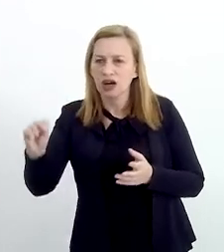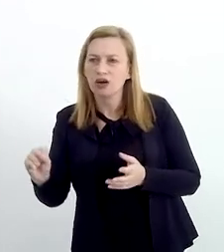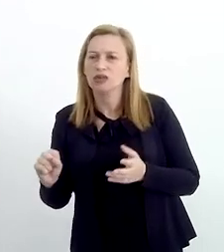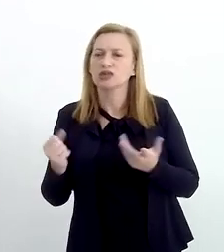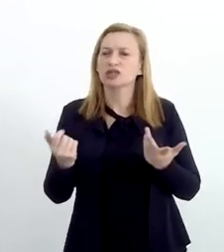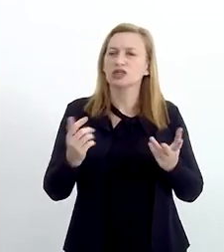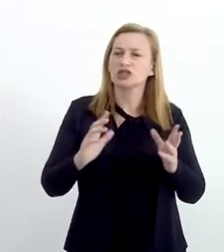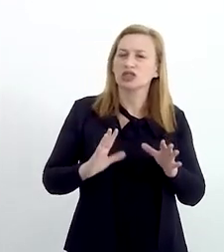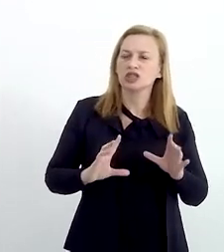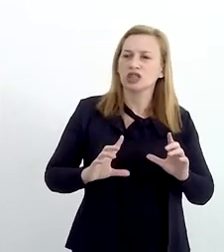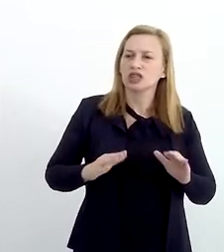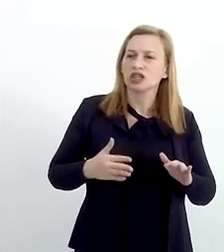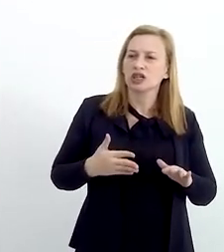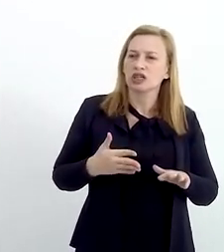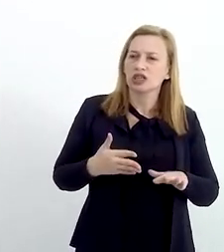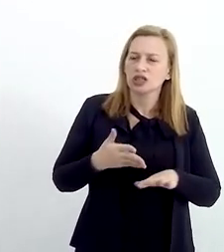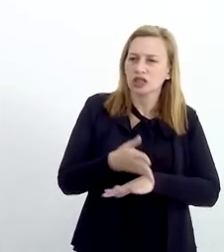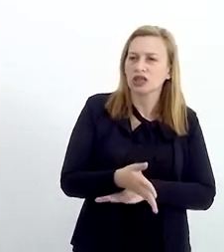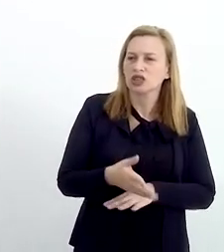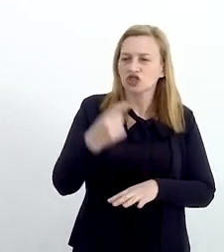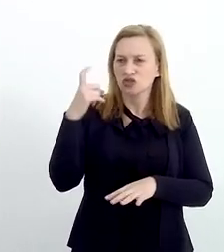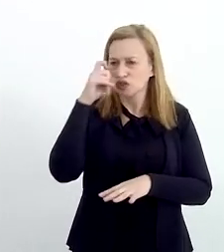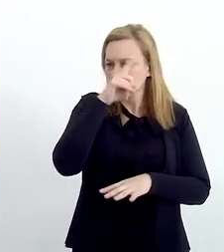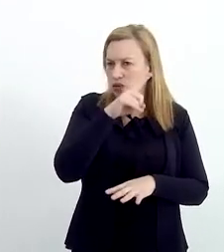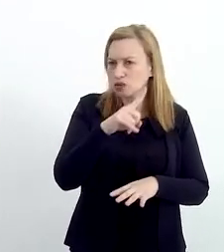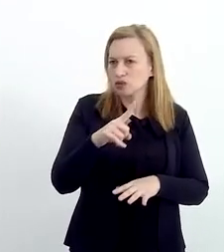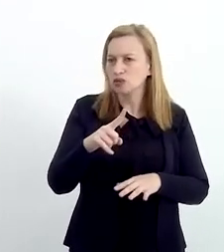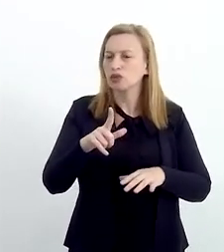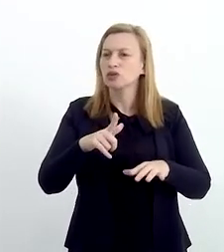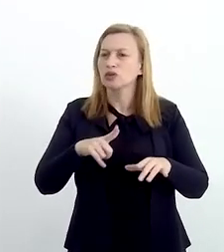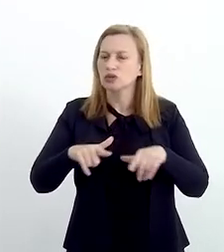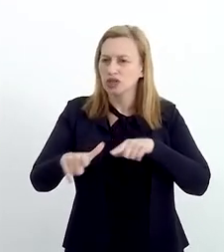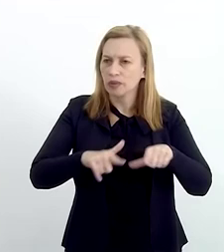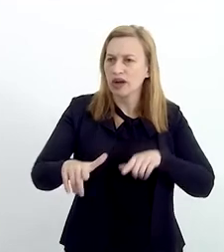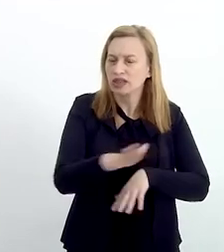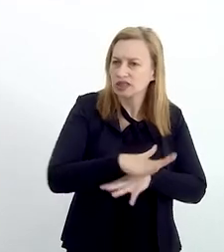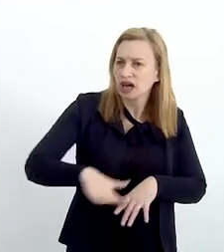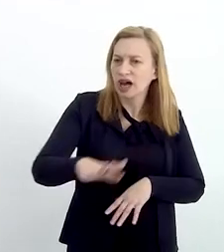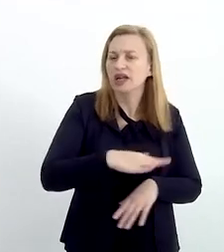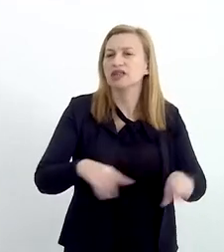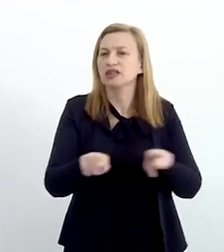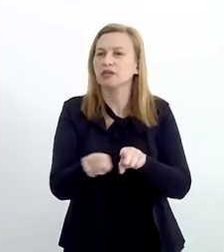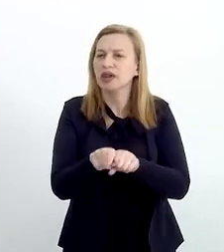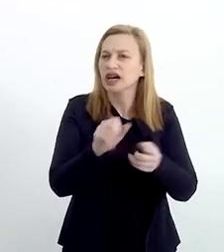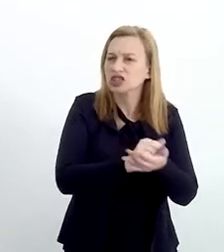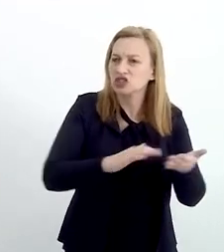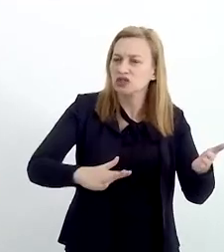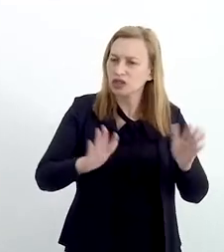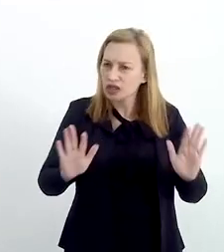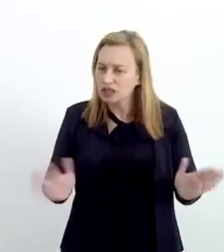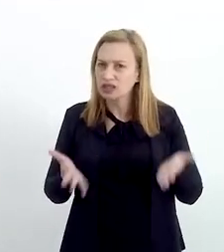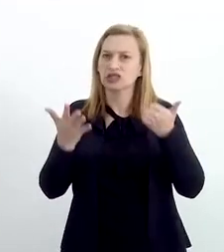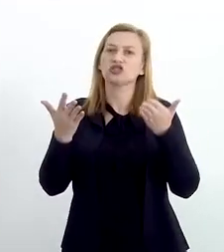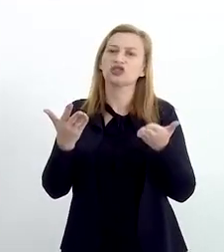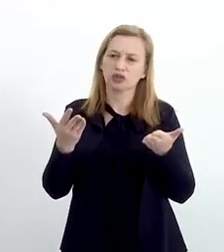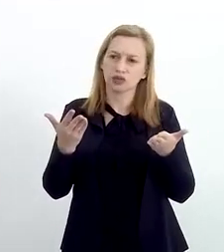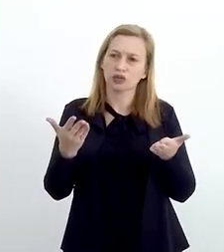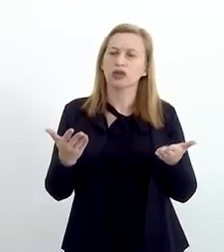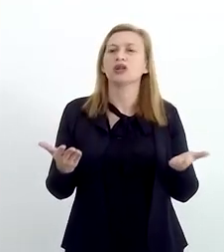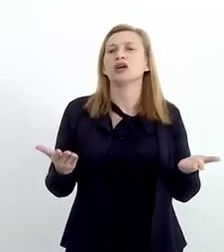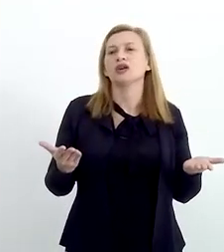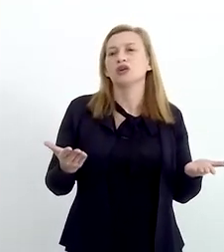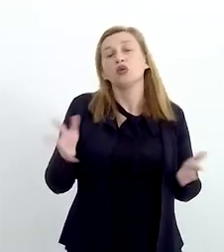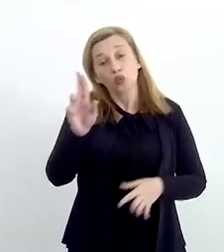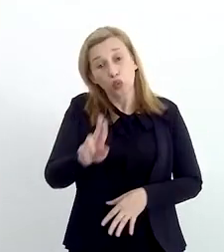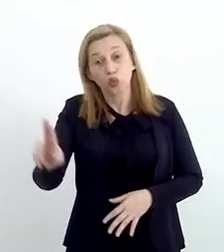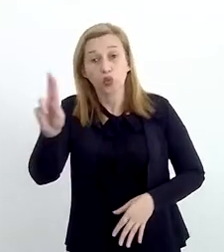cláusulas burocráticas, de entraves que dificultam a operação de negócios na área, até mesmo atividades que